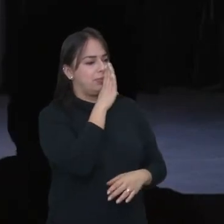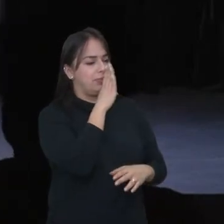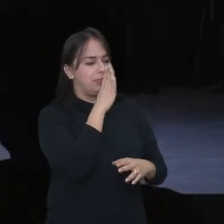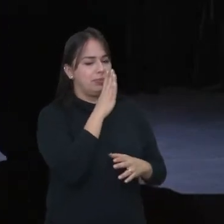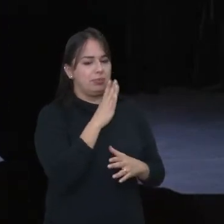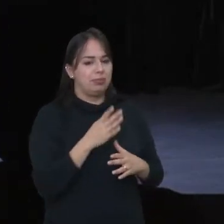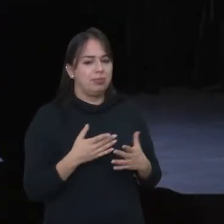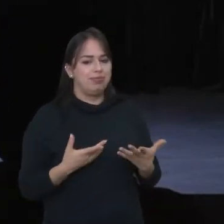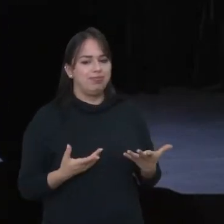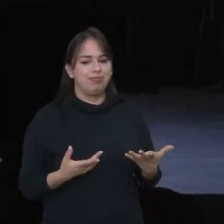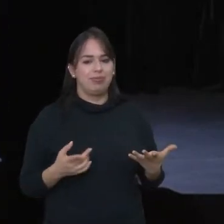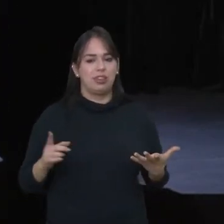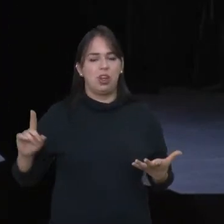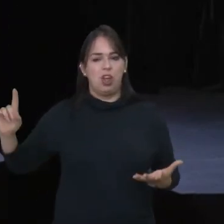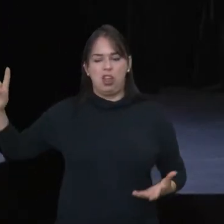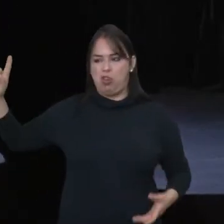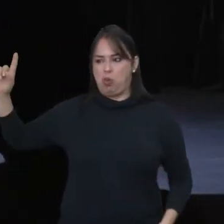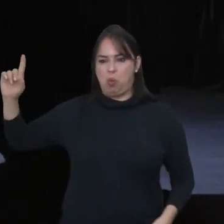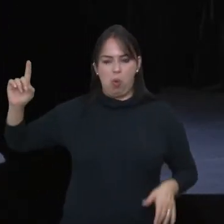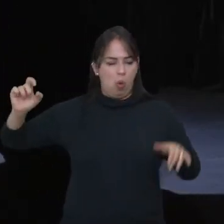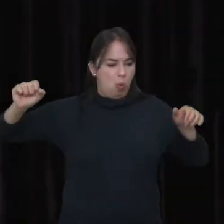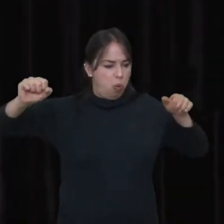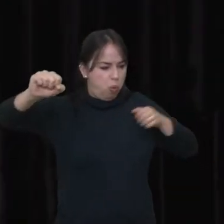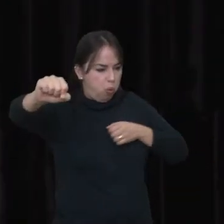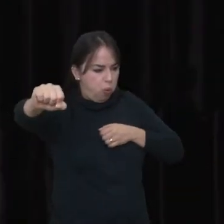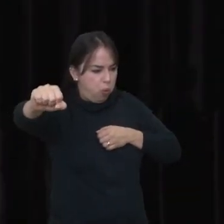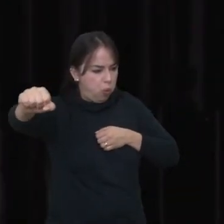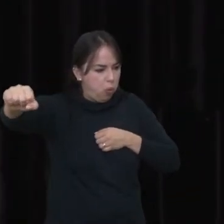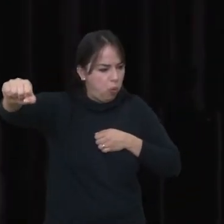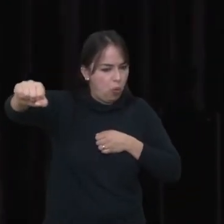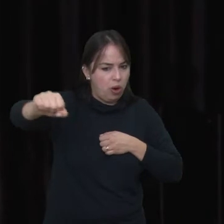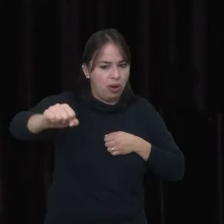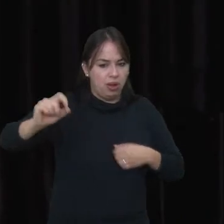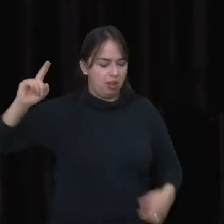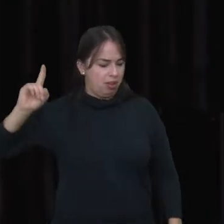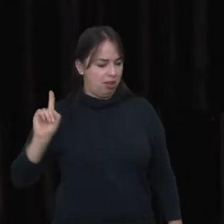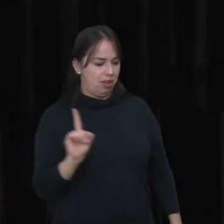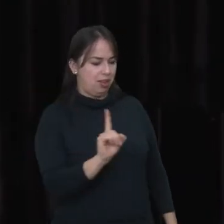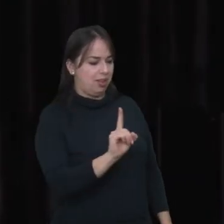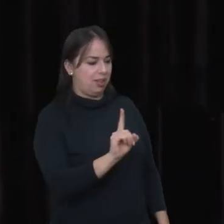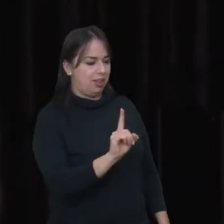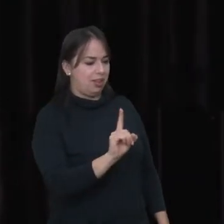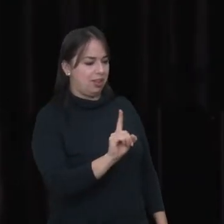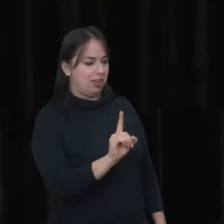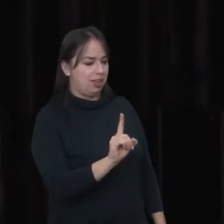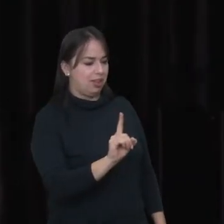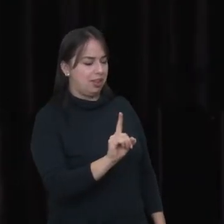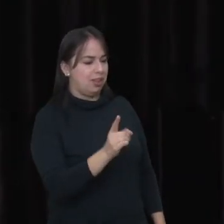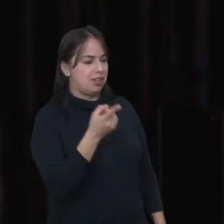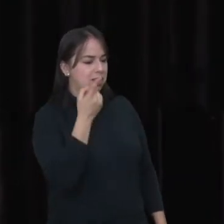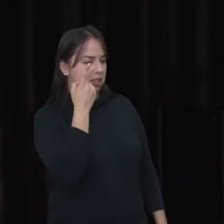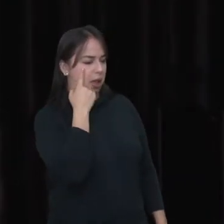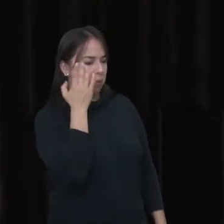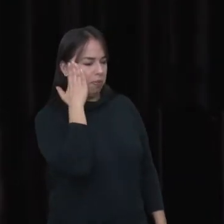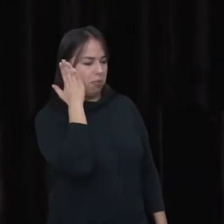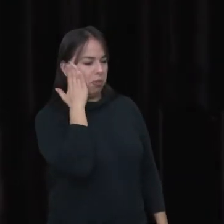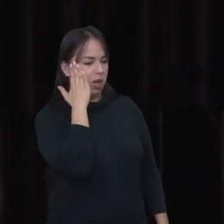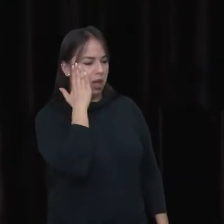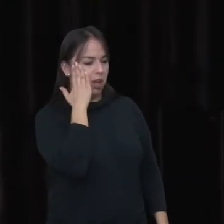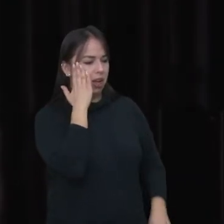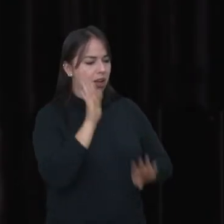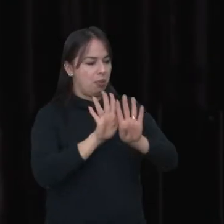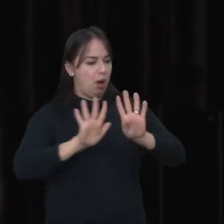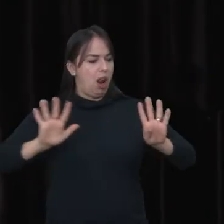Aí Pô Conselho Aí chega um cara voando Aí ele chega assim E fala Sabia que a muralha da China Pode ser vista Olhando no espaço